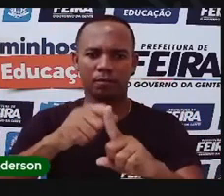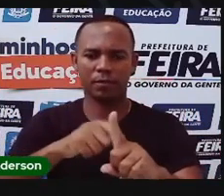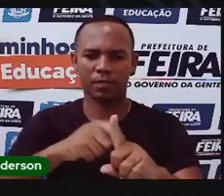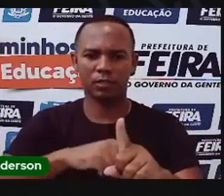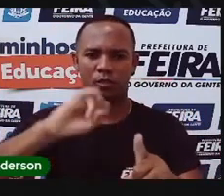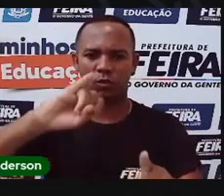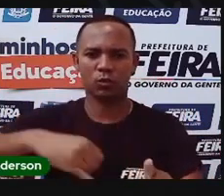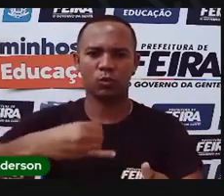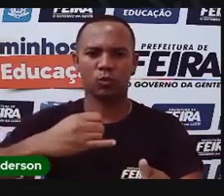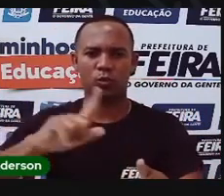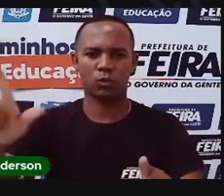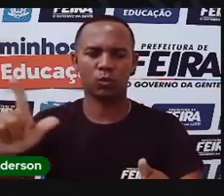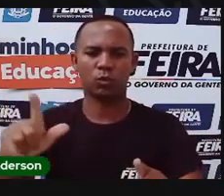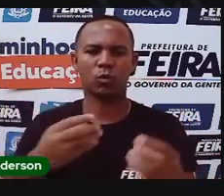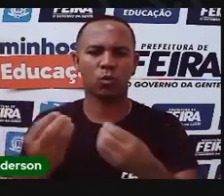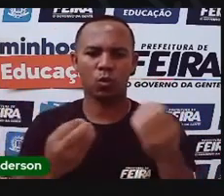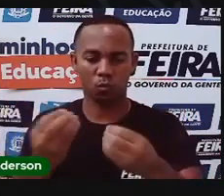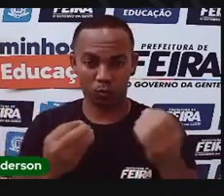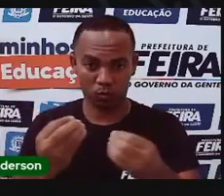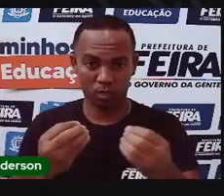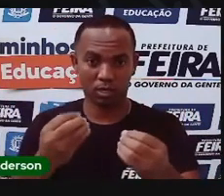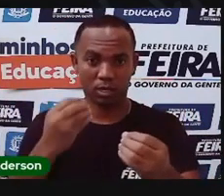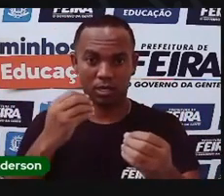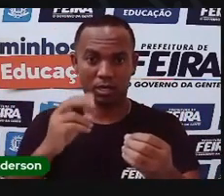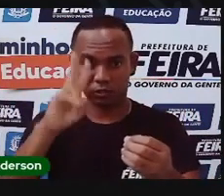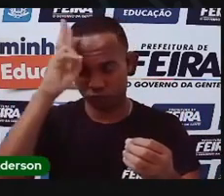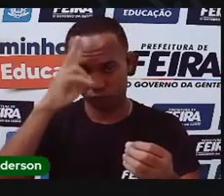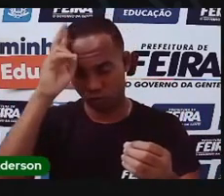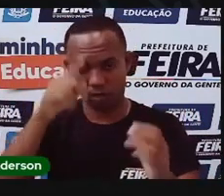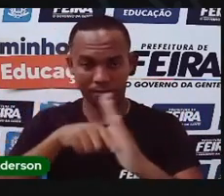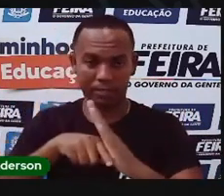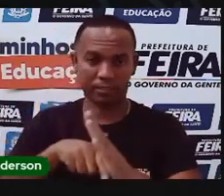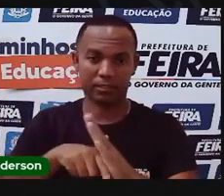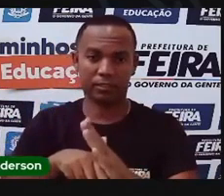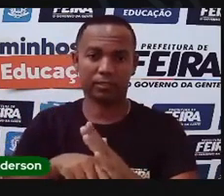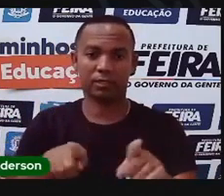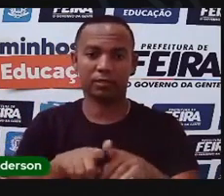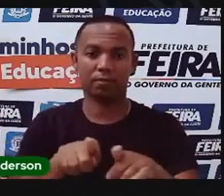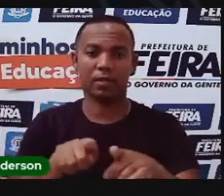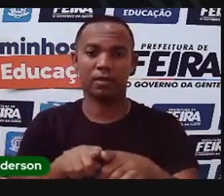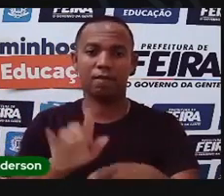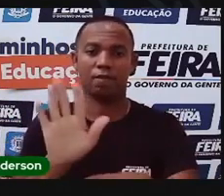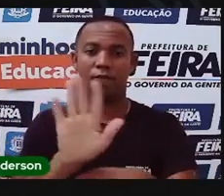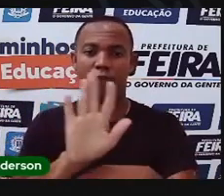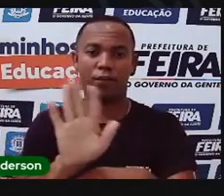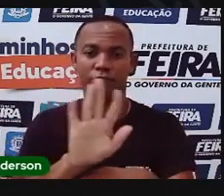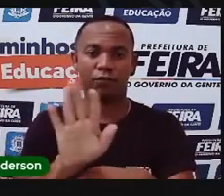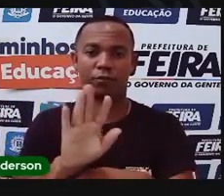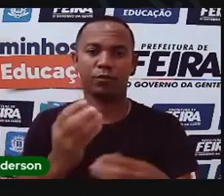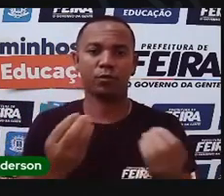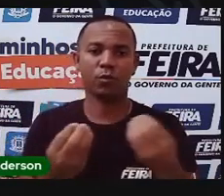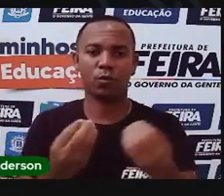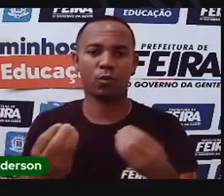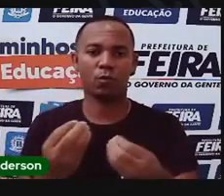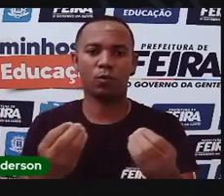Conheça um pouco mais dessa história realizando as atividades propostas e assistindo ao vídeo. Esse vídeo que vocês irão assistir